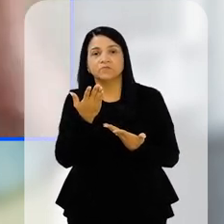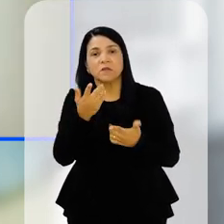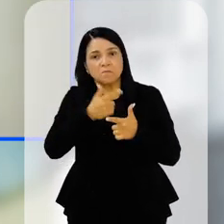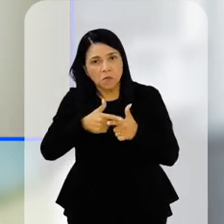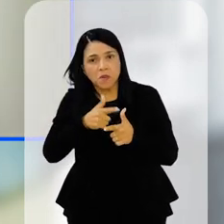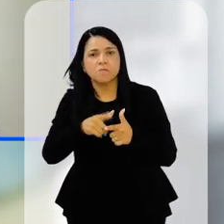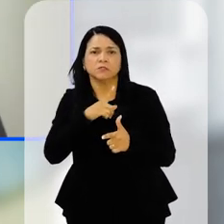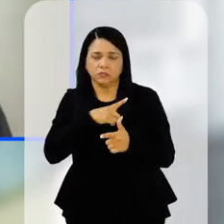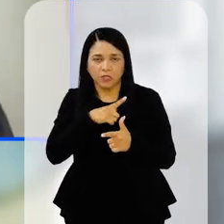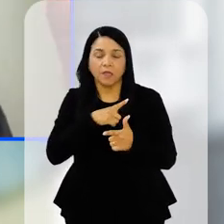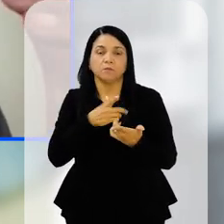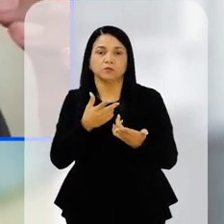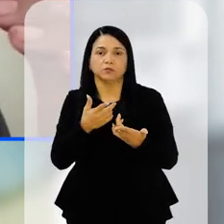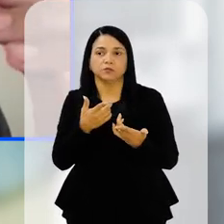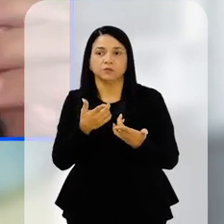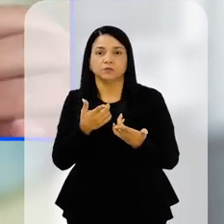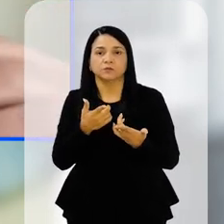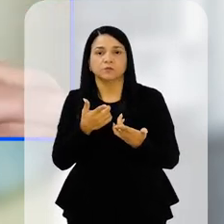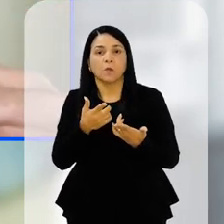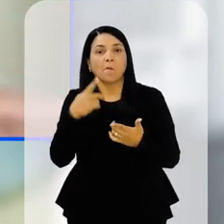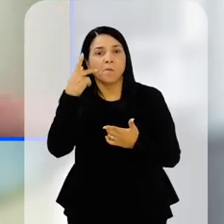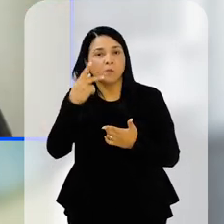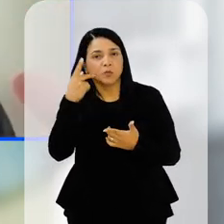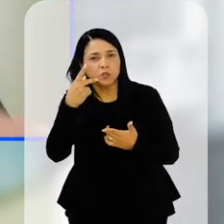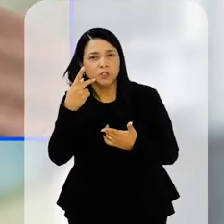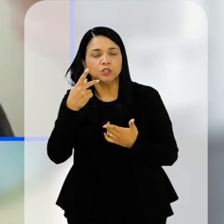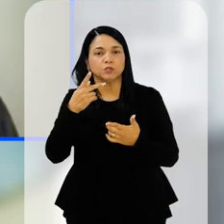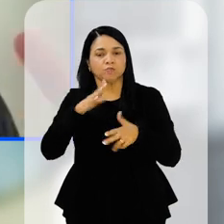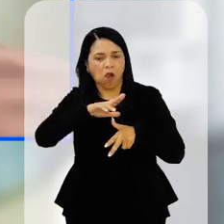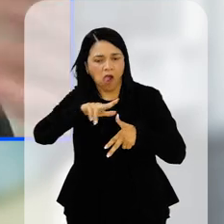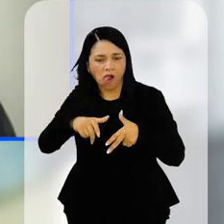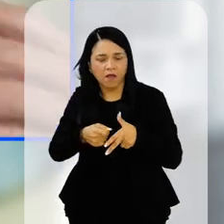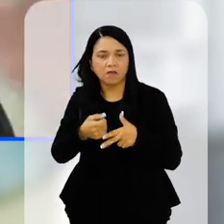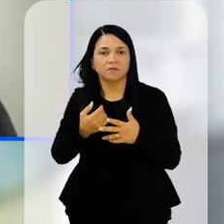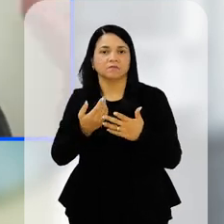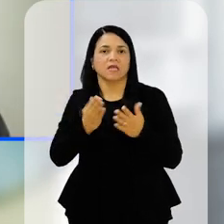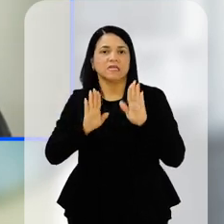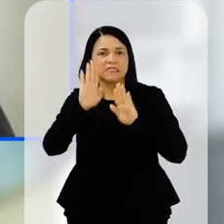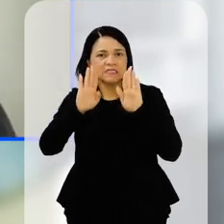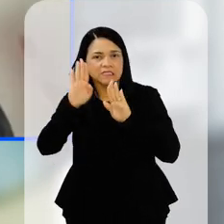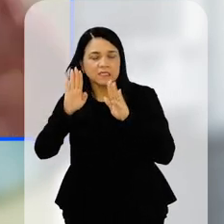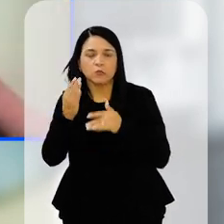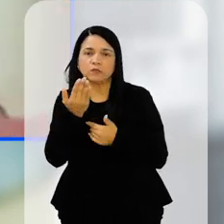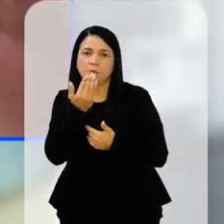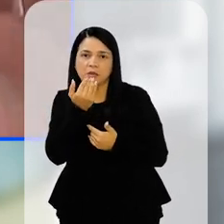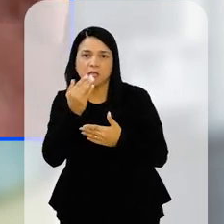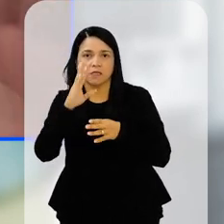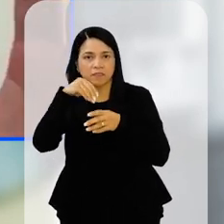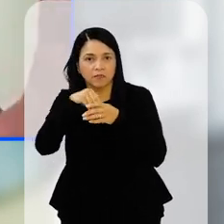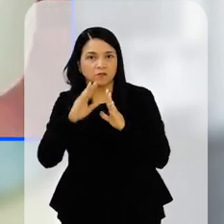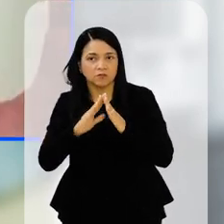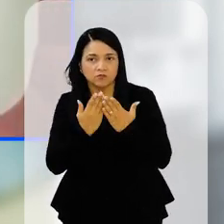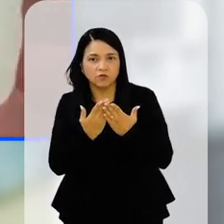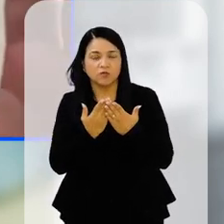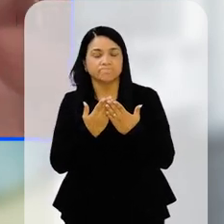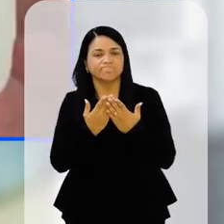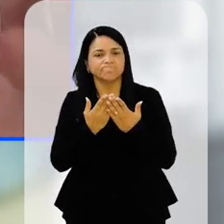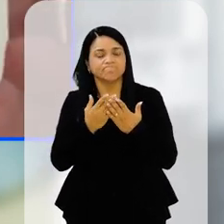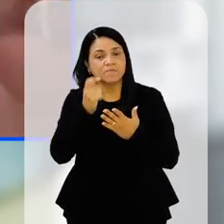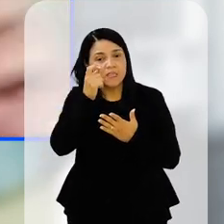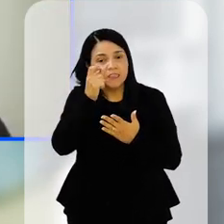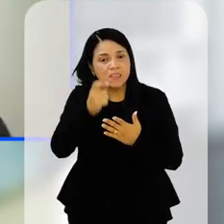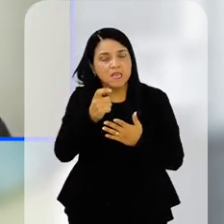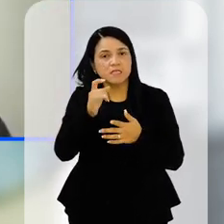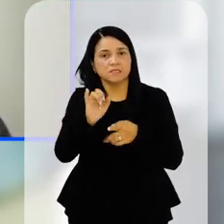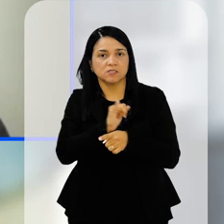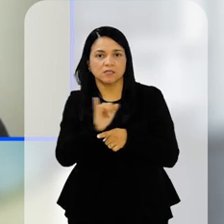problemas em relação a isso, políticos fraudando licitação para merenda escolar, então, a gente tem que olhar para essas coisas como de